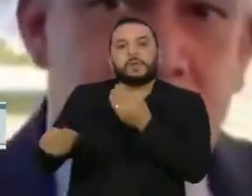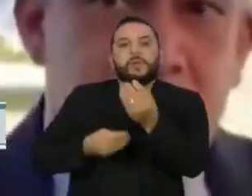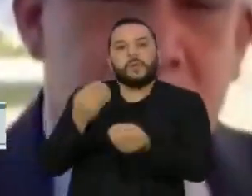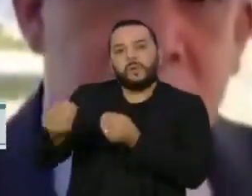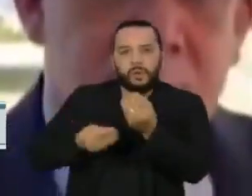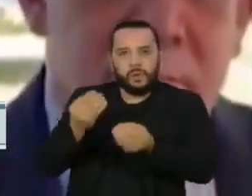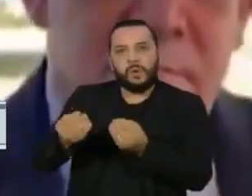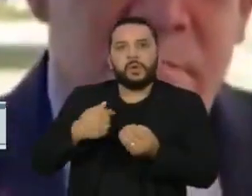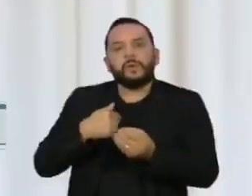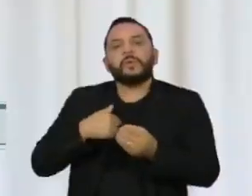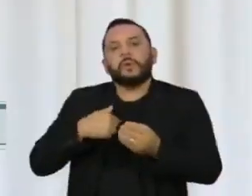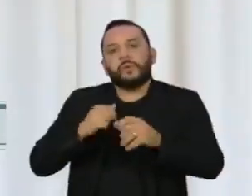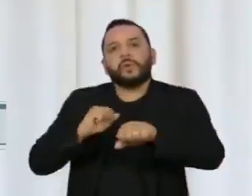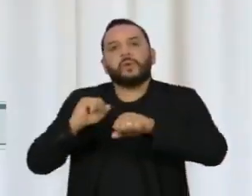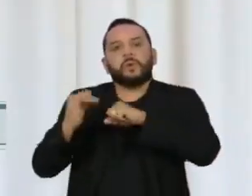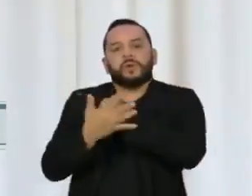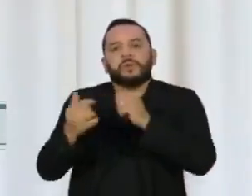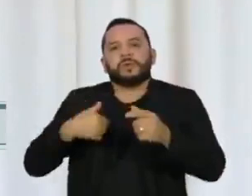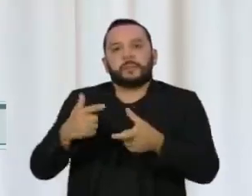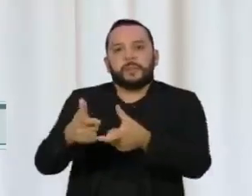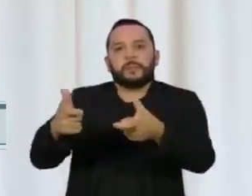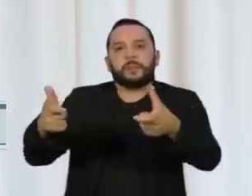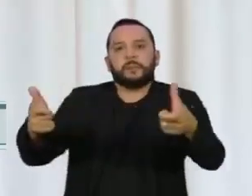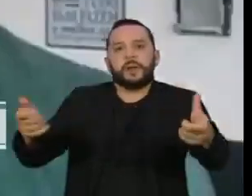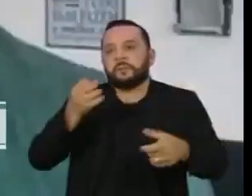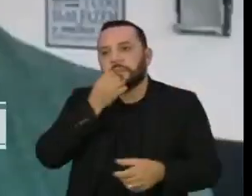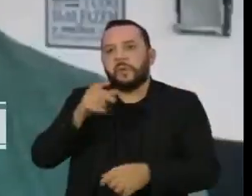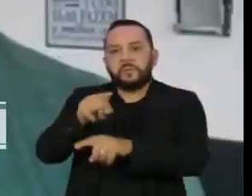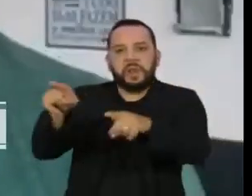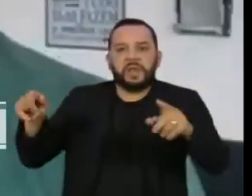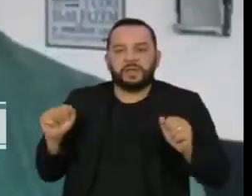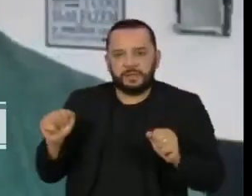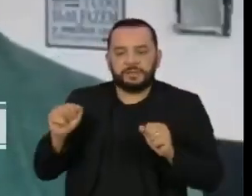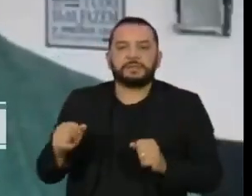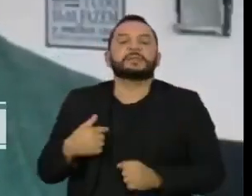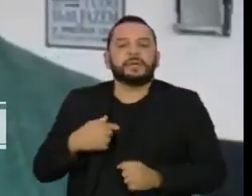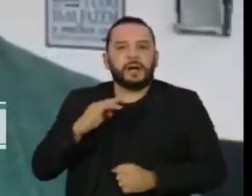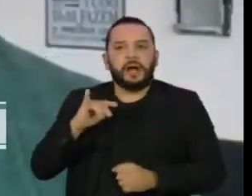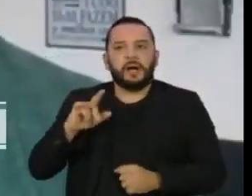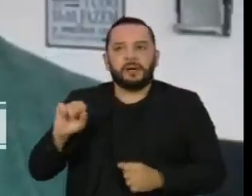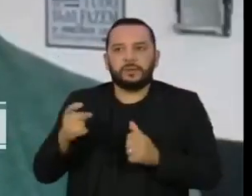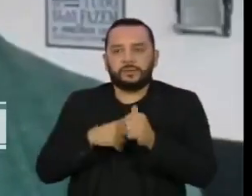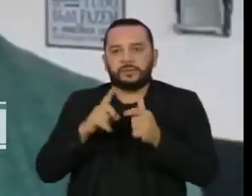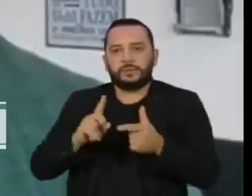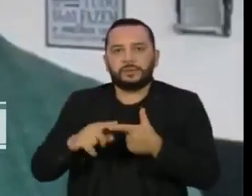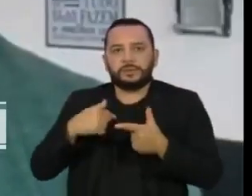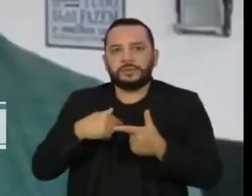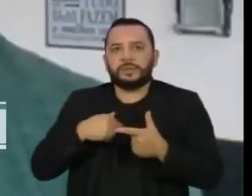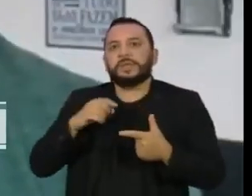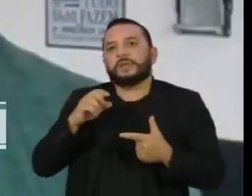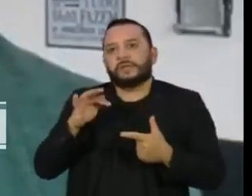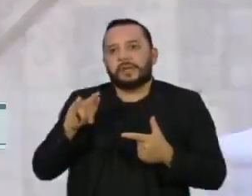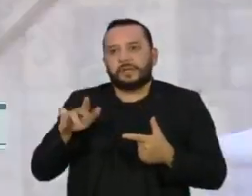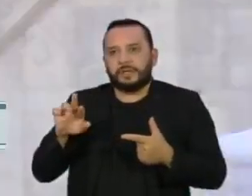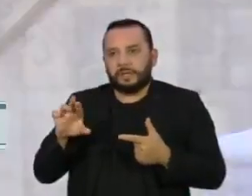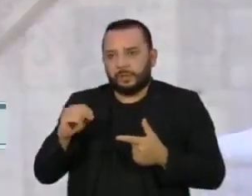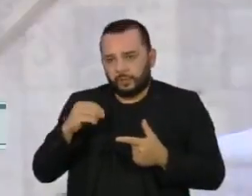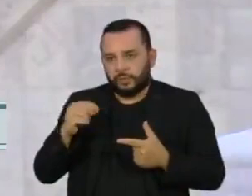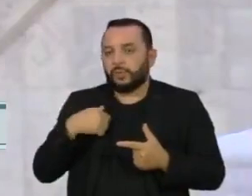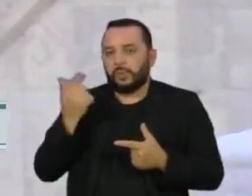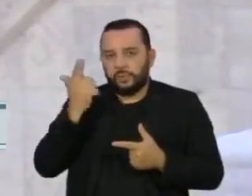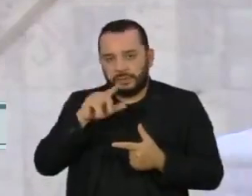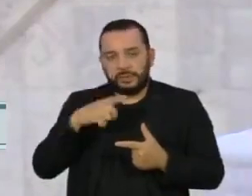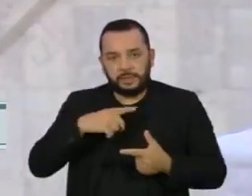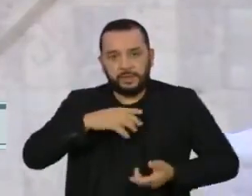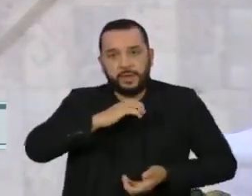recrudescimento da pandemia. Tanto Wizard quanto Figueiredo haviam conseguido um habeas corpus no Supremo Tribunal